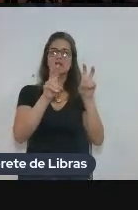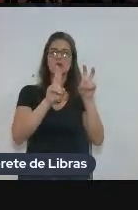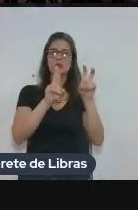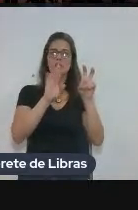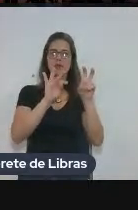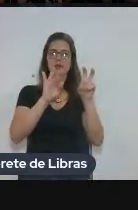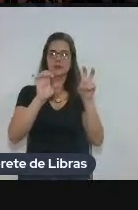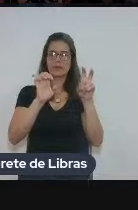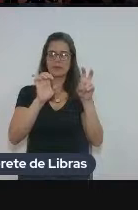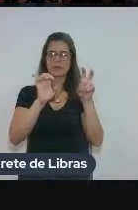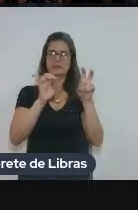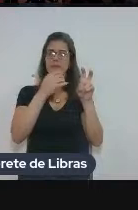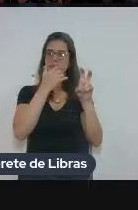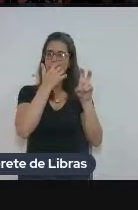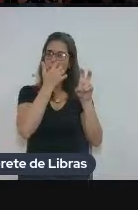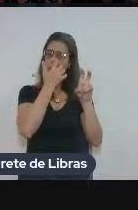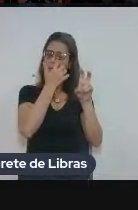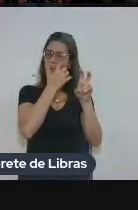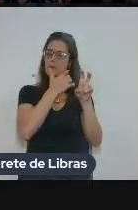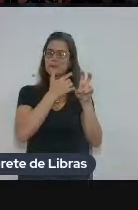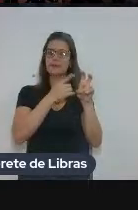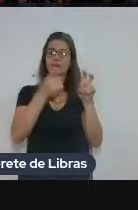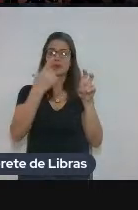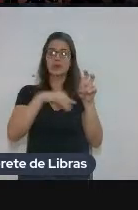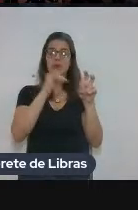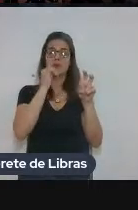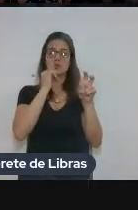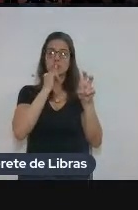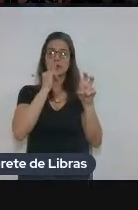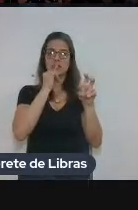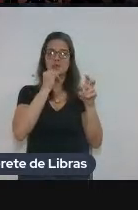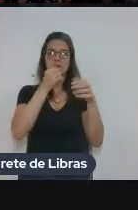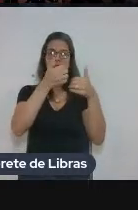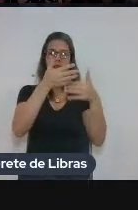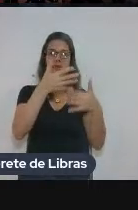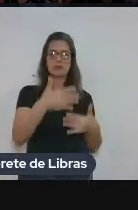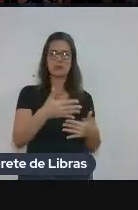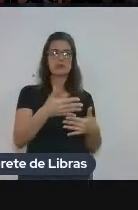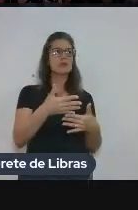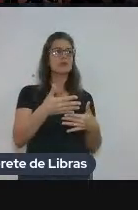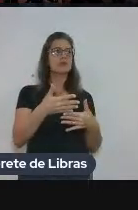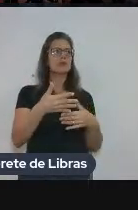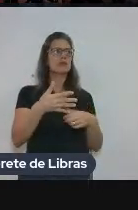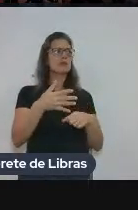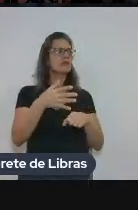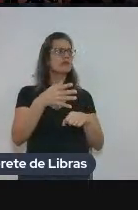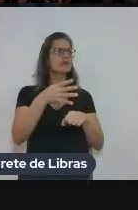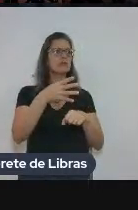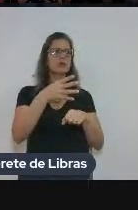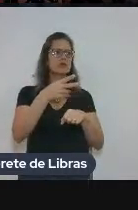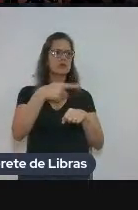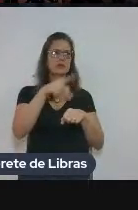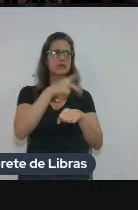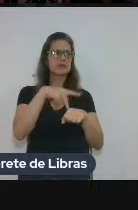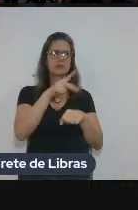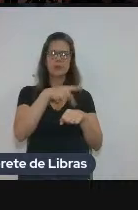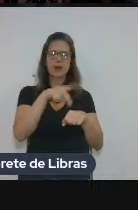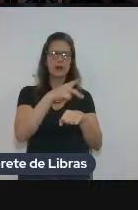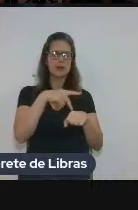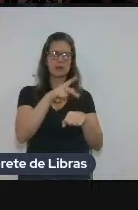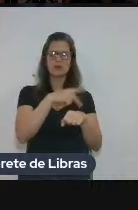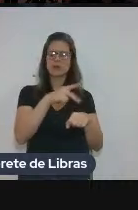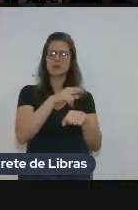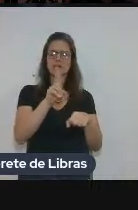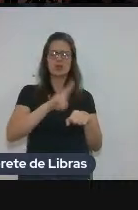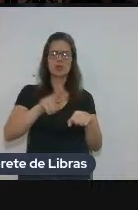especializada. Aí, a gente já traz exemplos de uso dos países que utilizam, em que essa variedade, essa